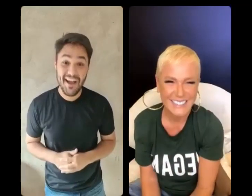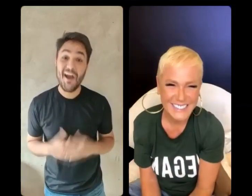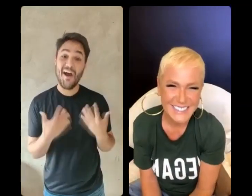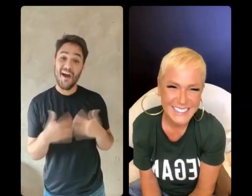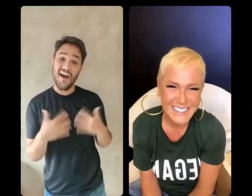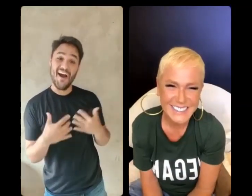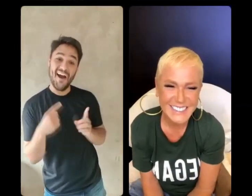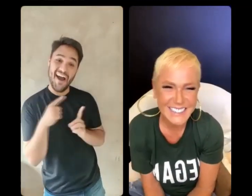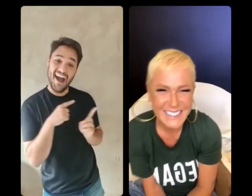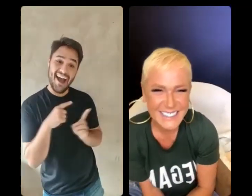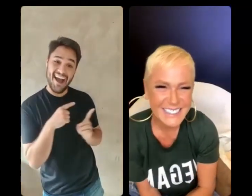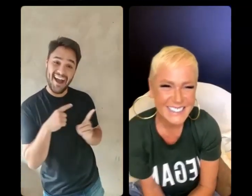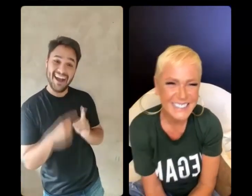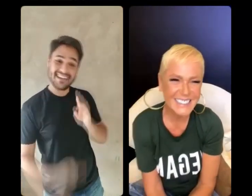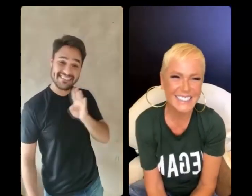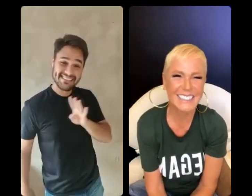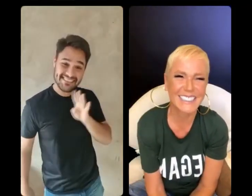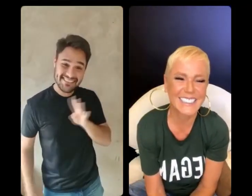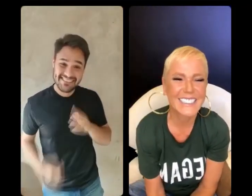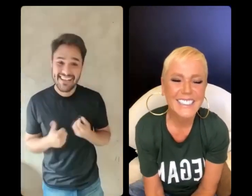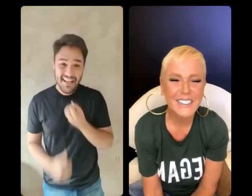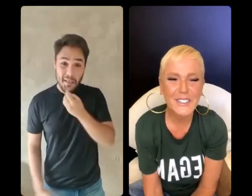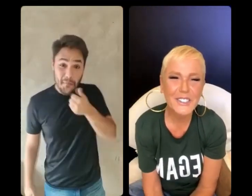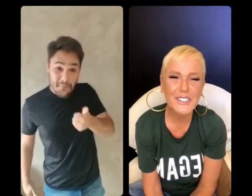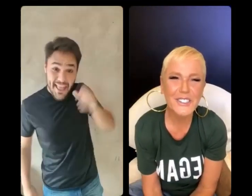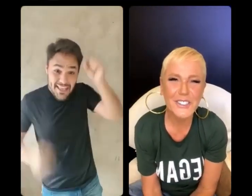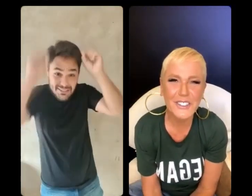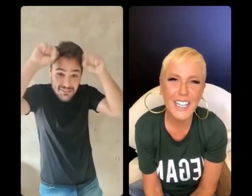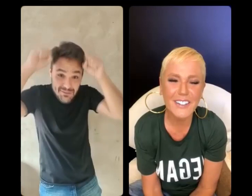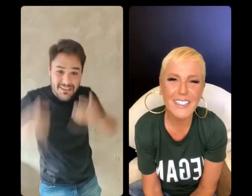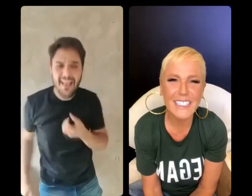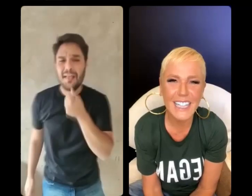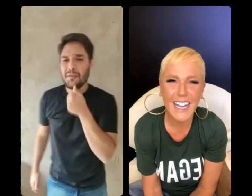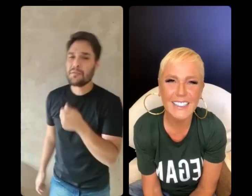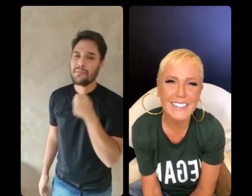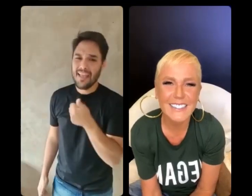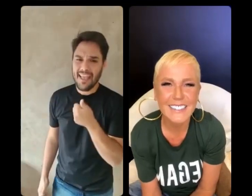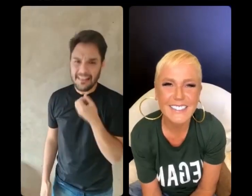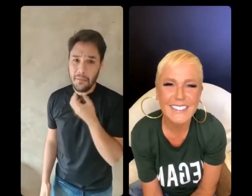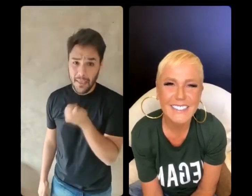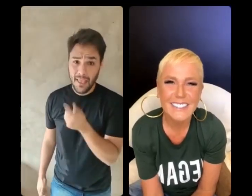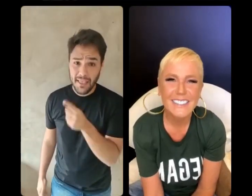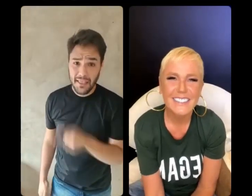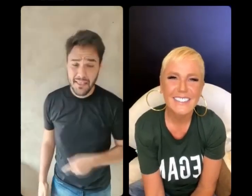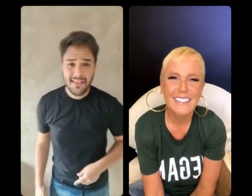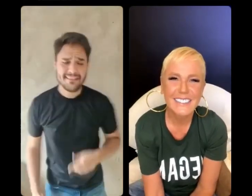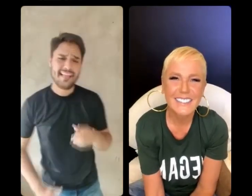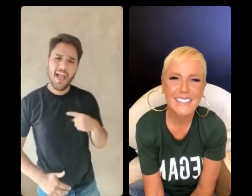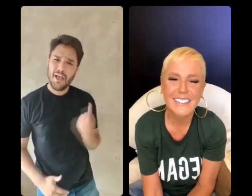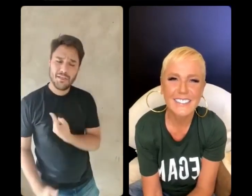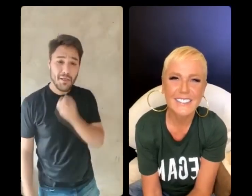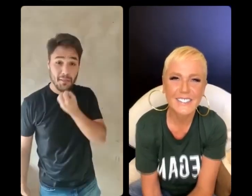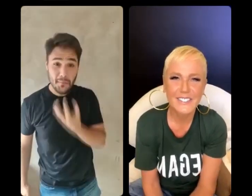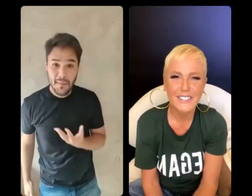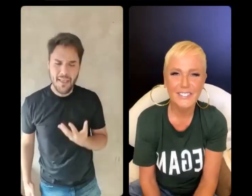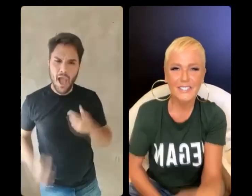Olha que ótimo! Tudo bem, Xuxa? Tudo, Croco! E aí, como é que você tá? Tamo bem! Olha que